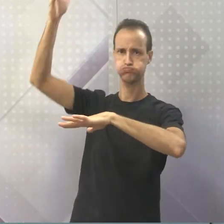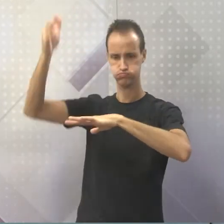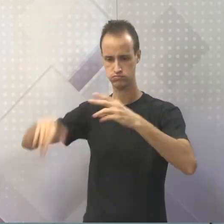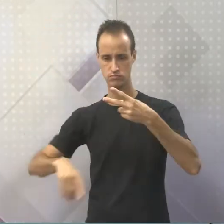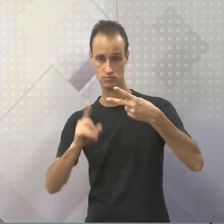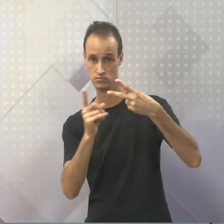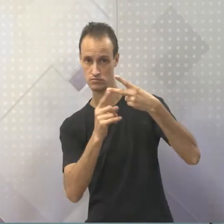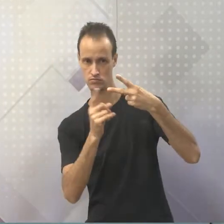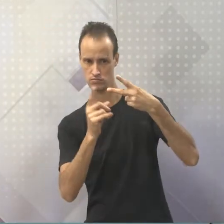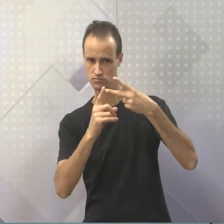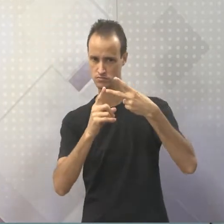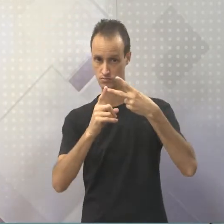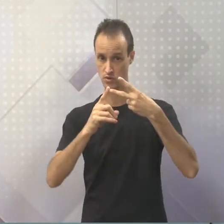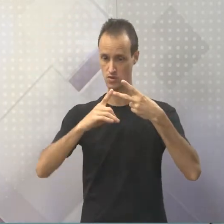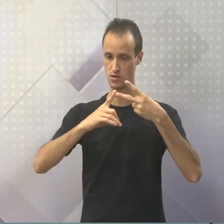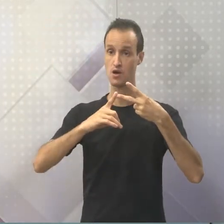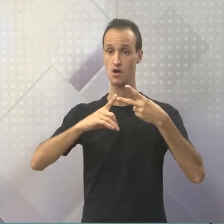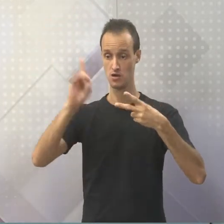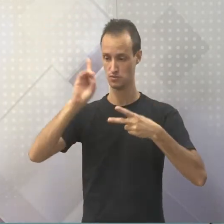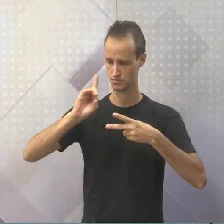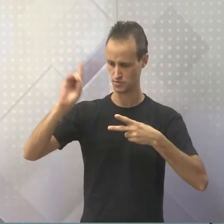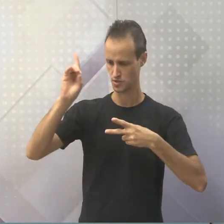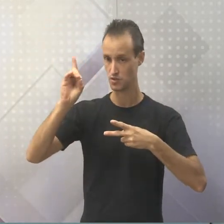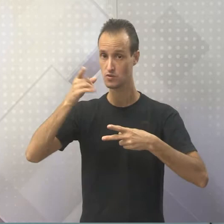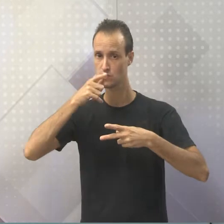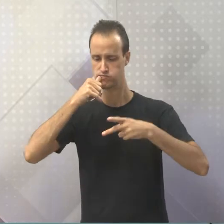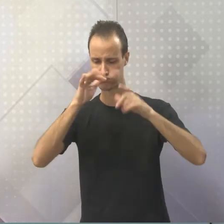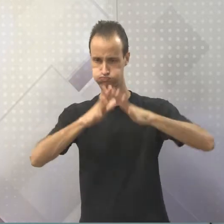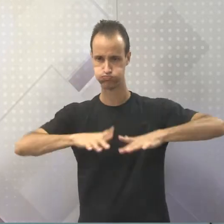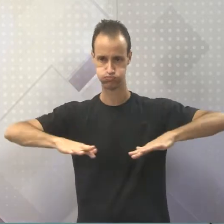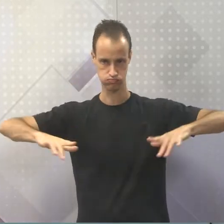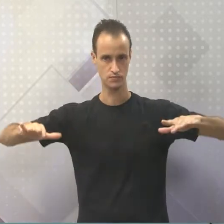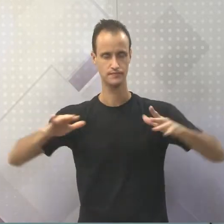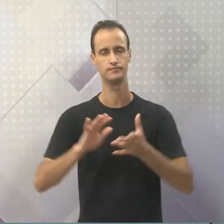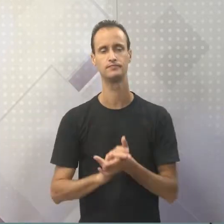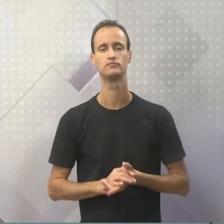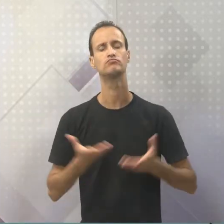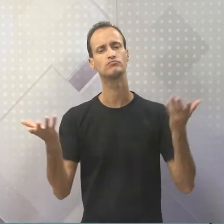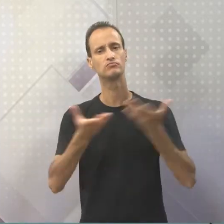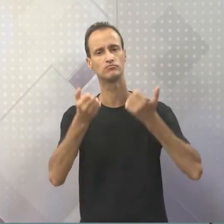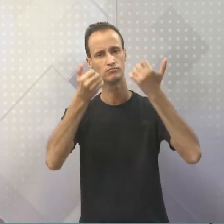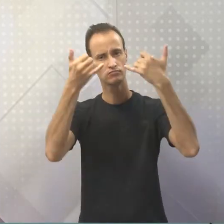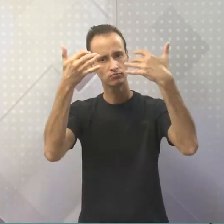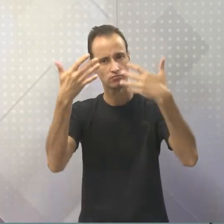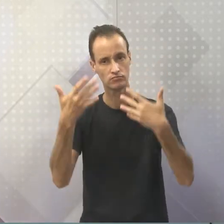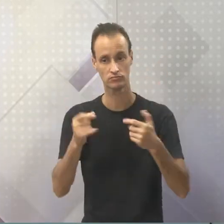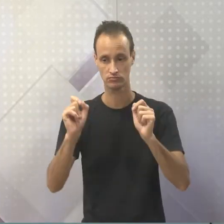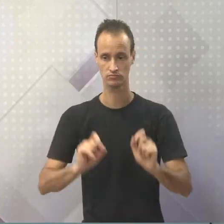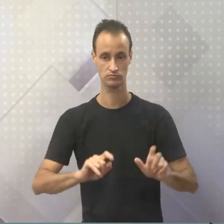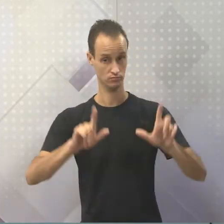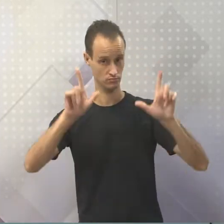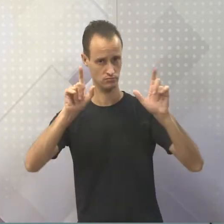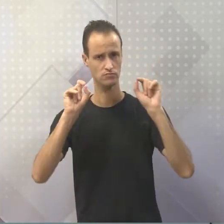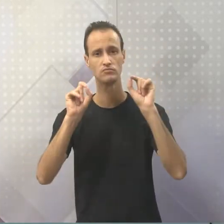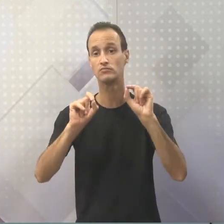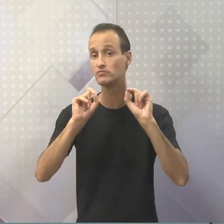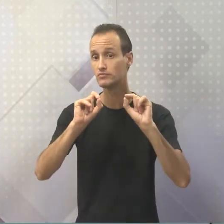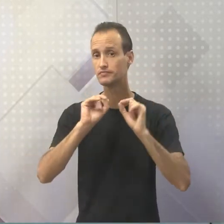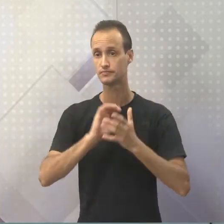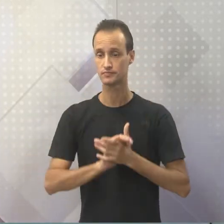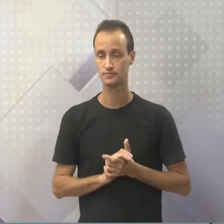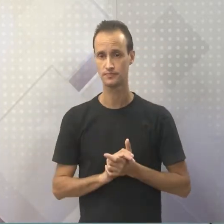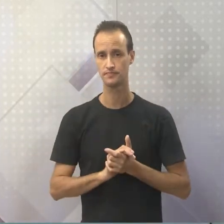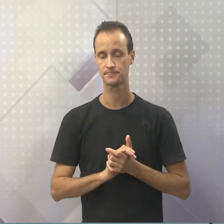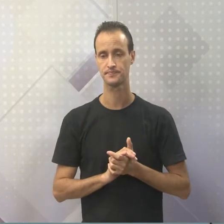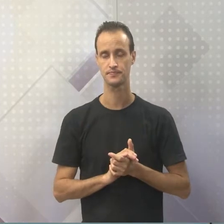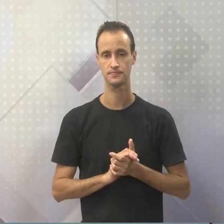da água. Então, é importante. E o que eu queria enfatizar aqui sobre esse slide que eu acabei de falar para vocês, é